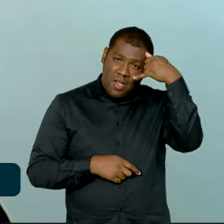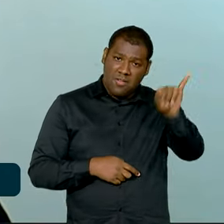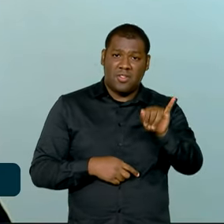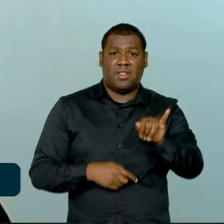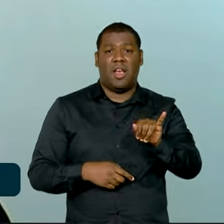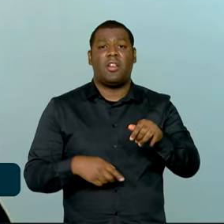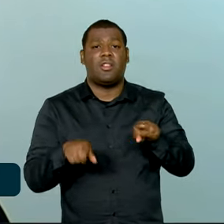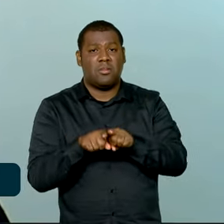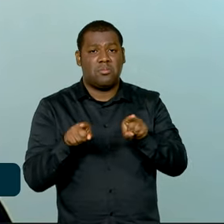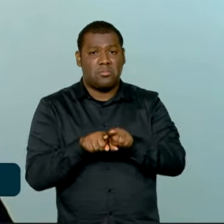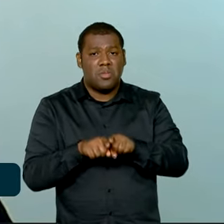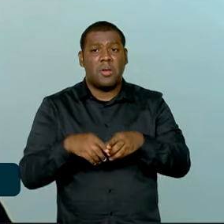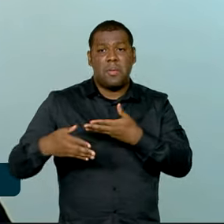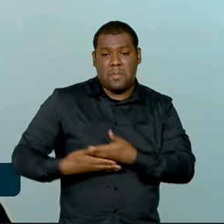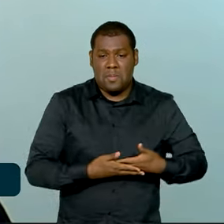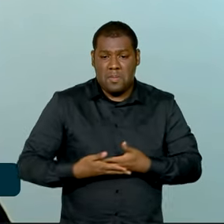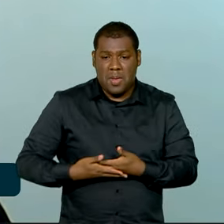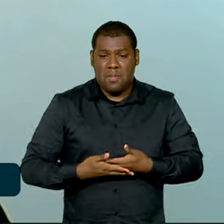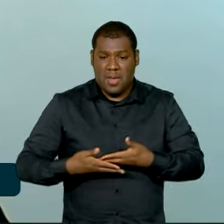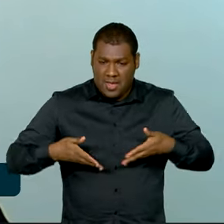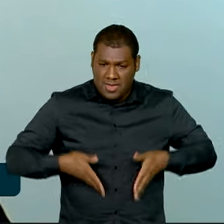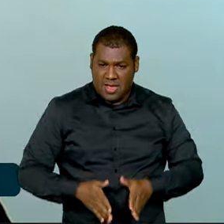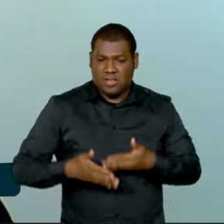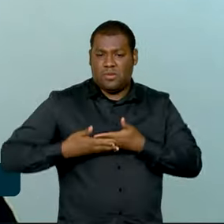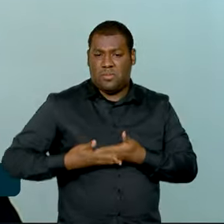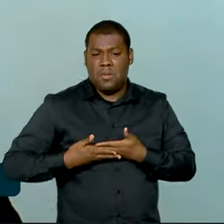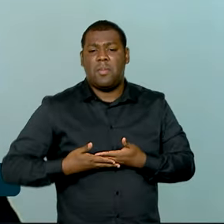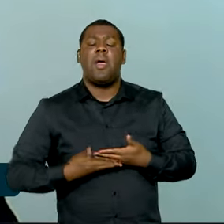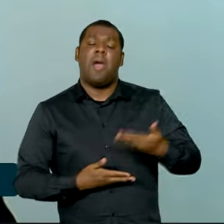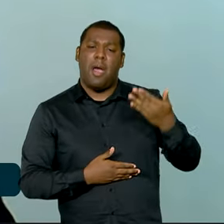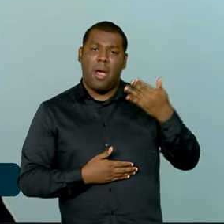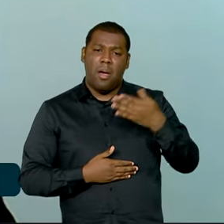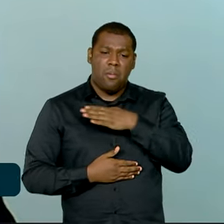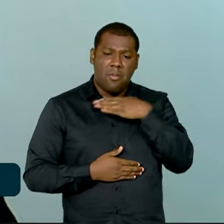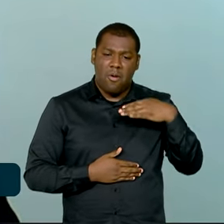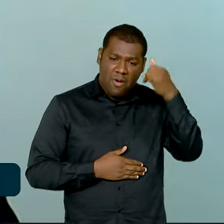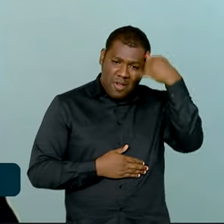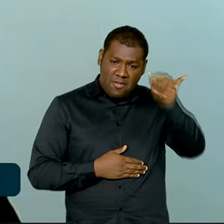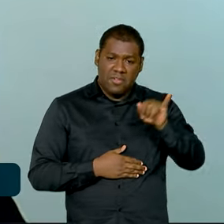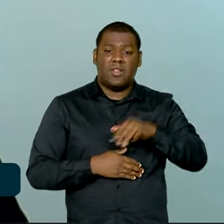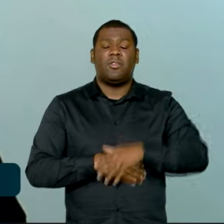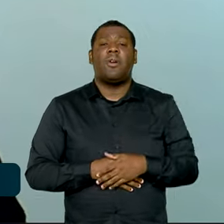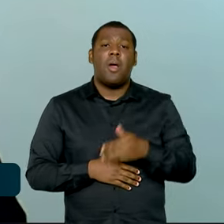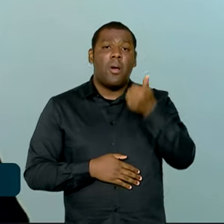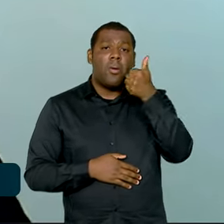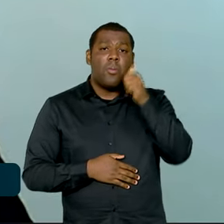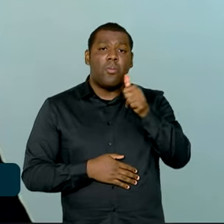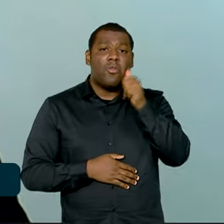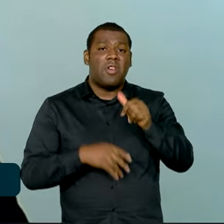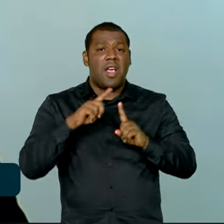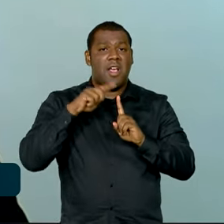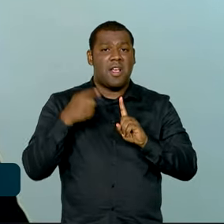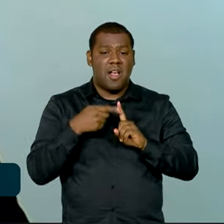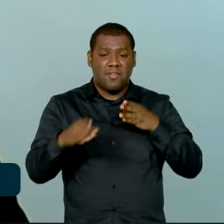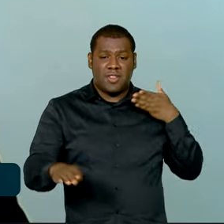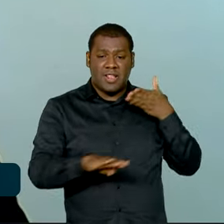transferência de renda, ele caminha junto com a ampliação do acesso aos serviços de saúde, como foi